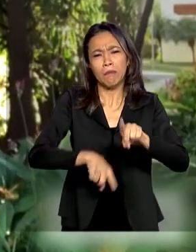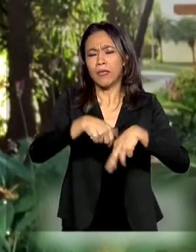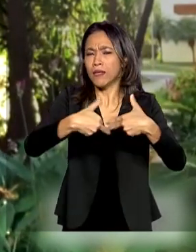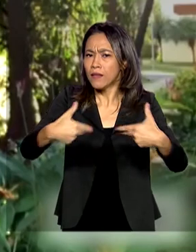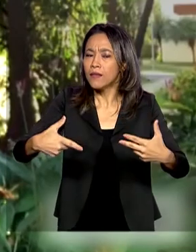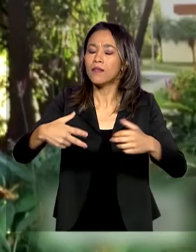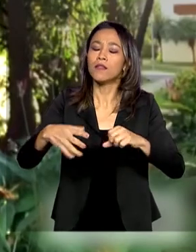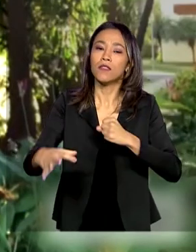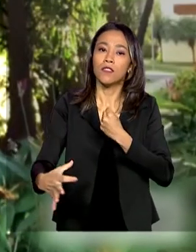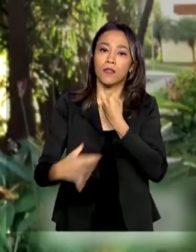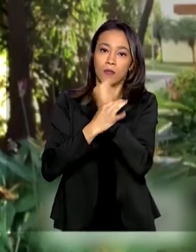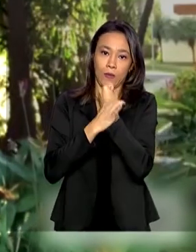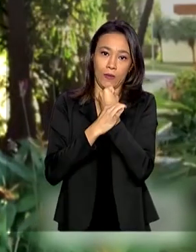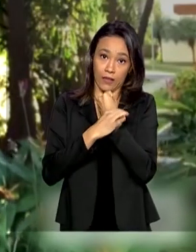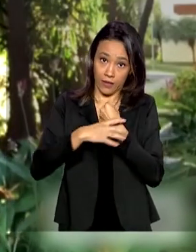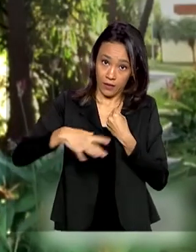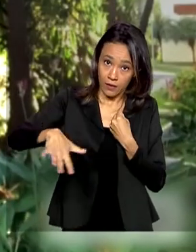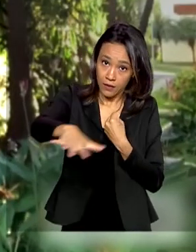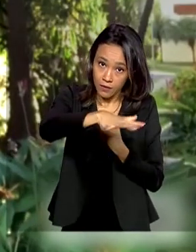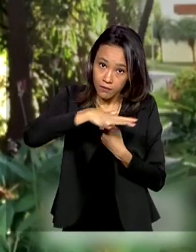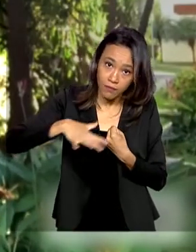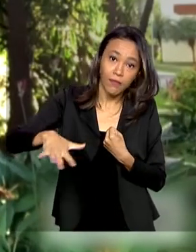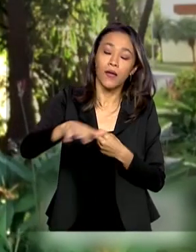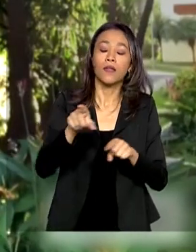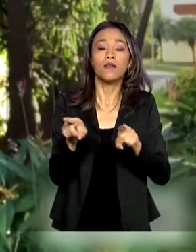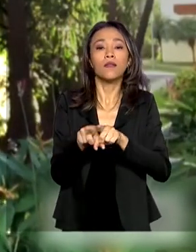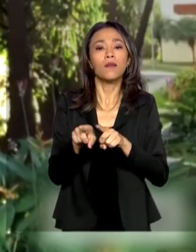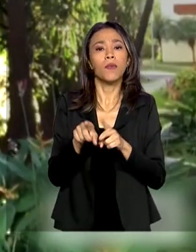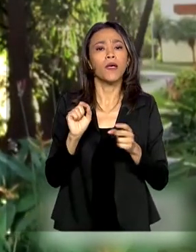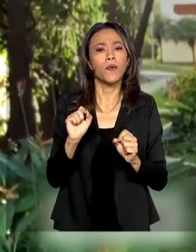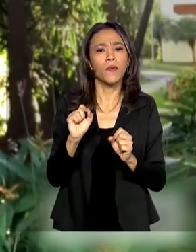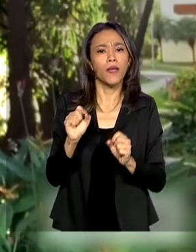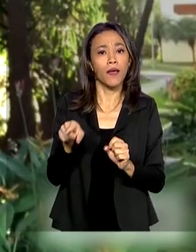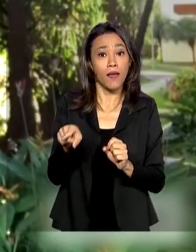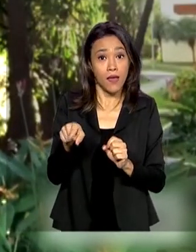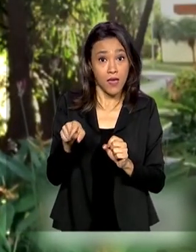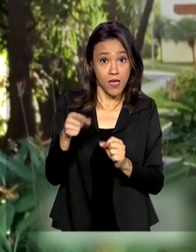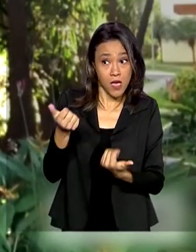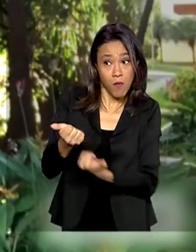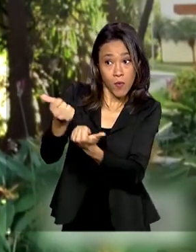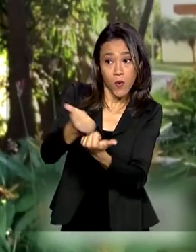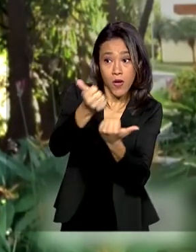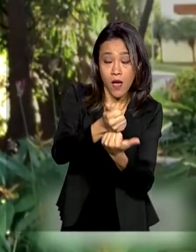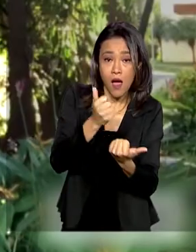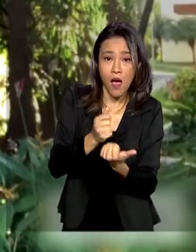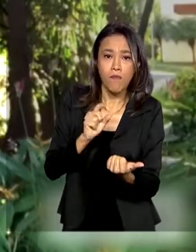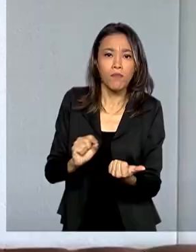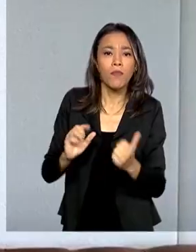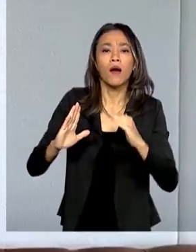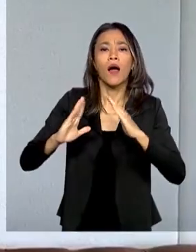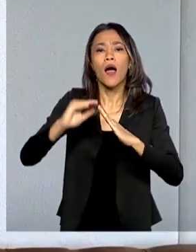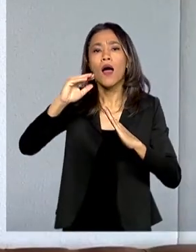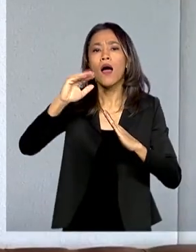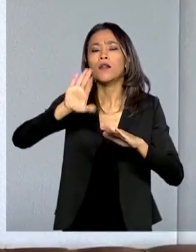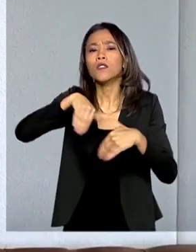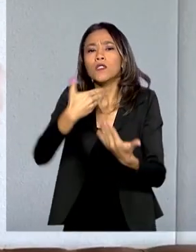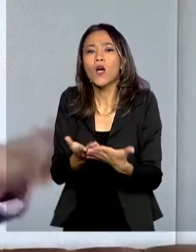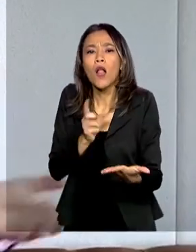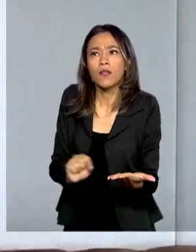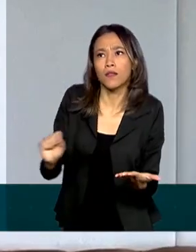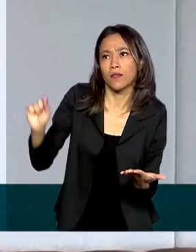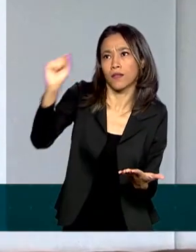segurança alimentar e nutricional e a rede pública e filantrópica de ensino. Além de